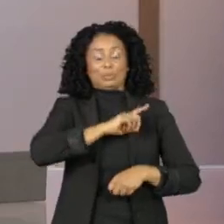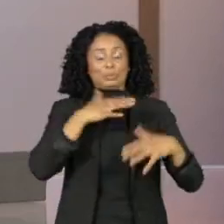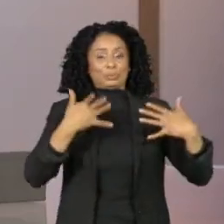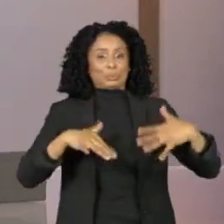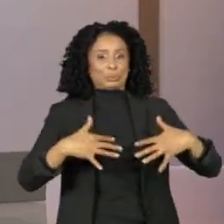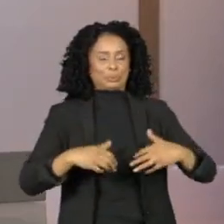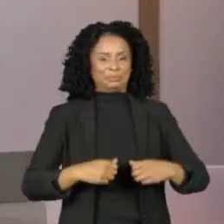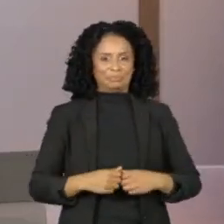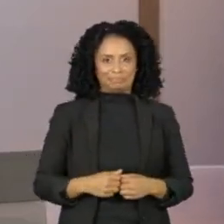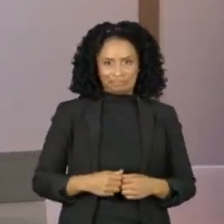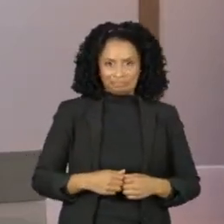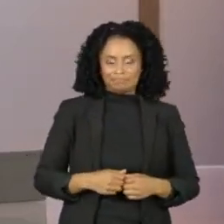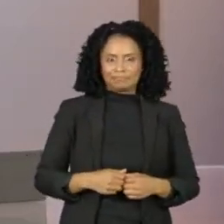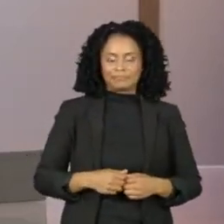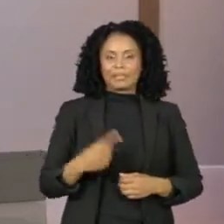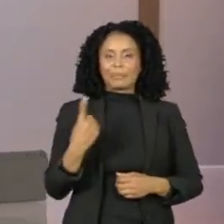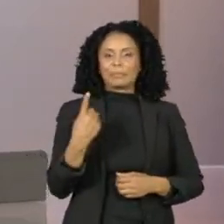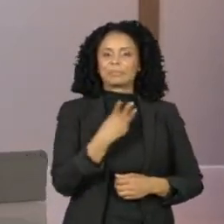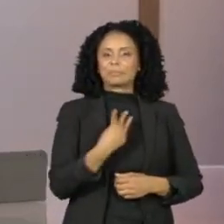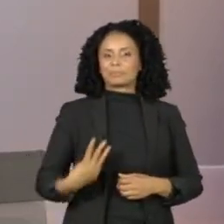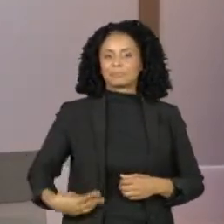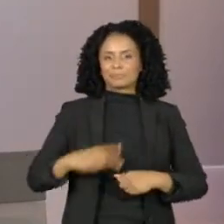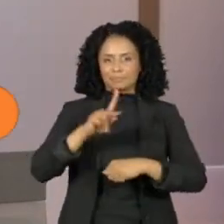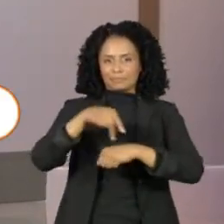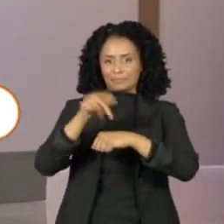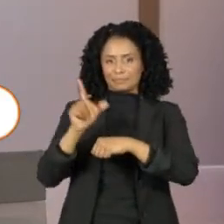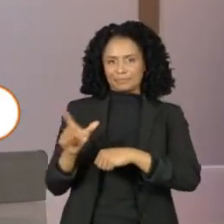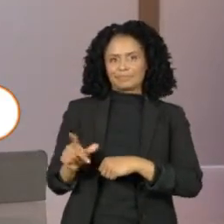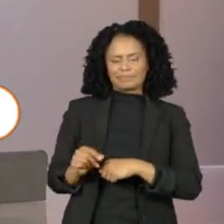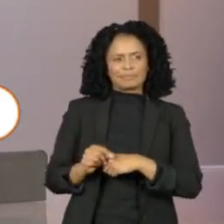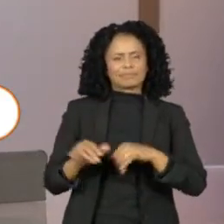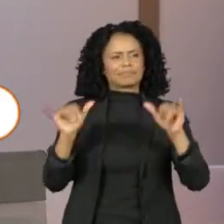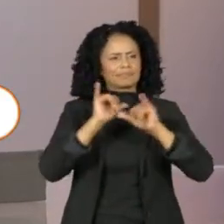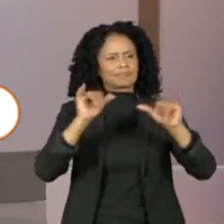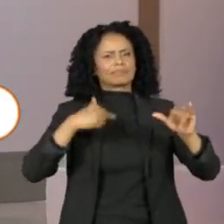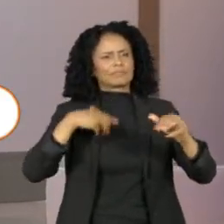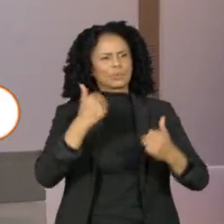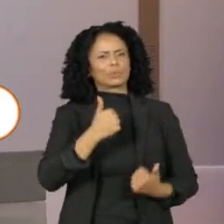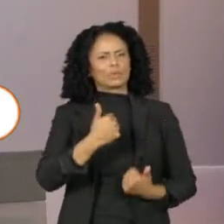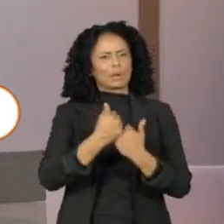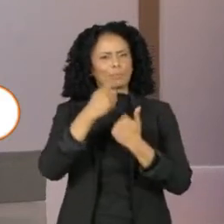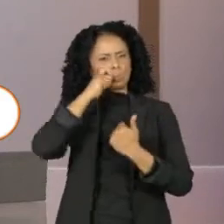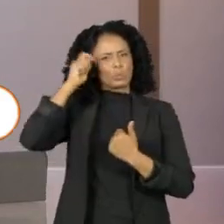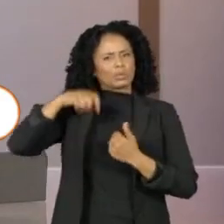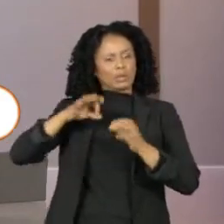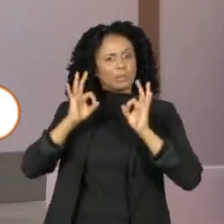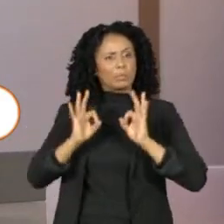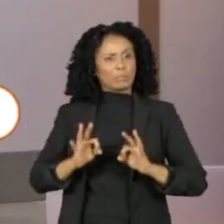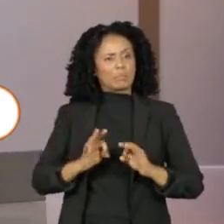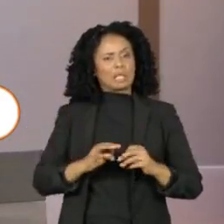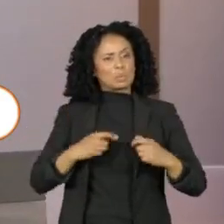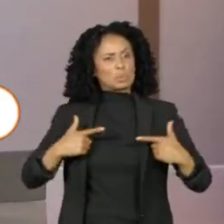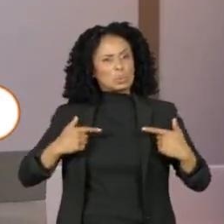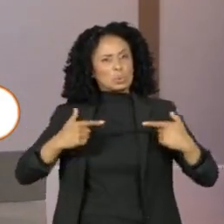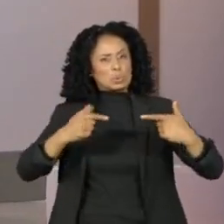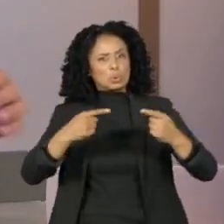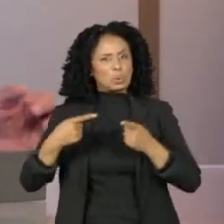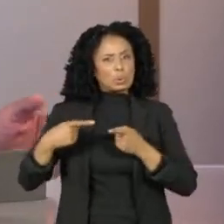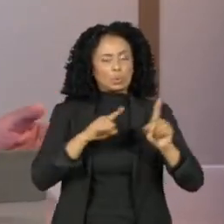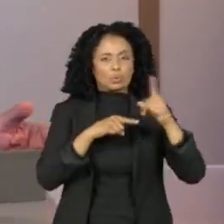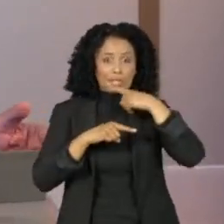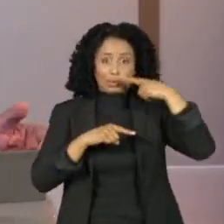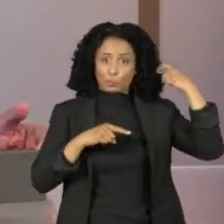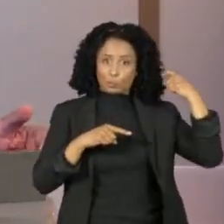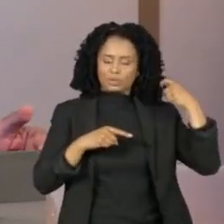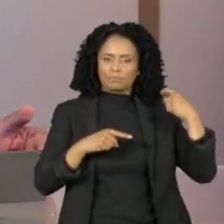A nova primeira-ministra da Itália garante que vai dar apoio total para a Ucrânia na guerra contra a Rússia. O apoio